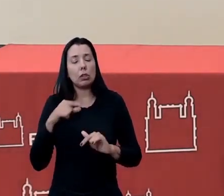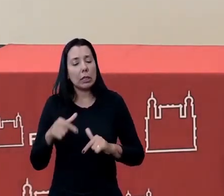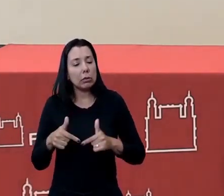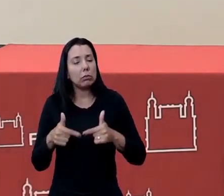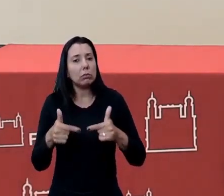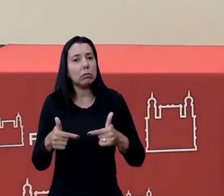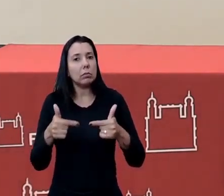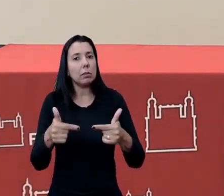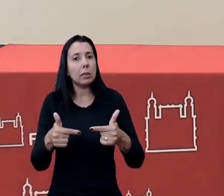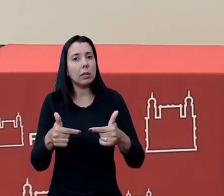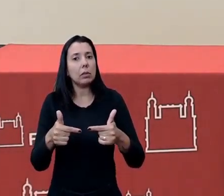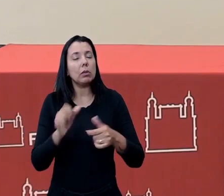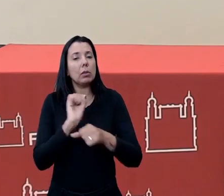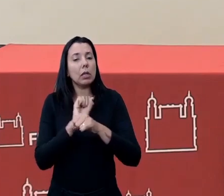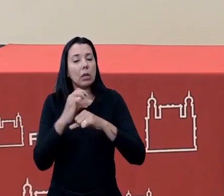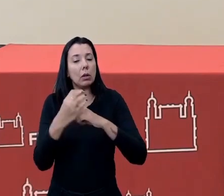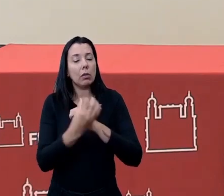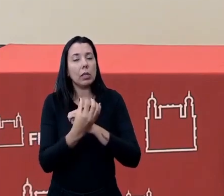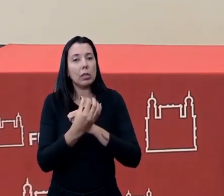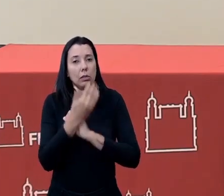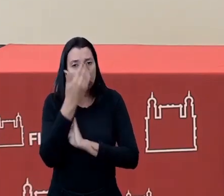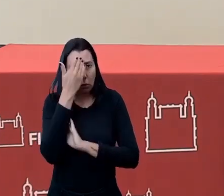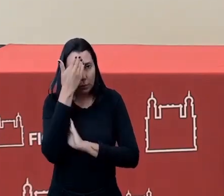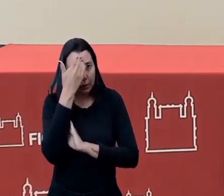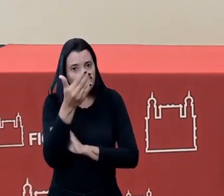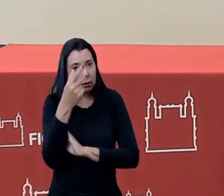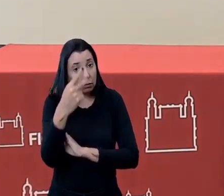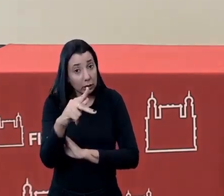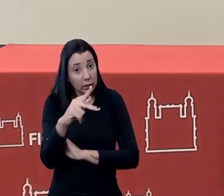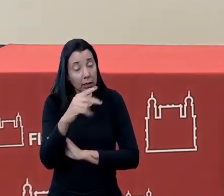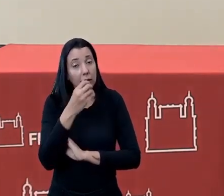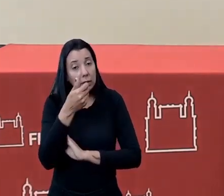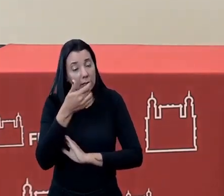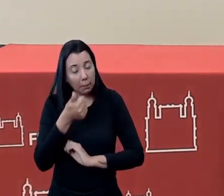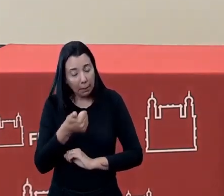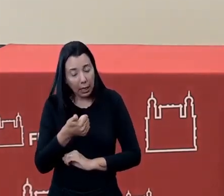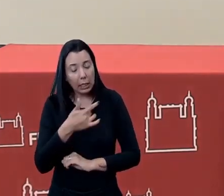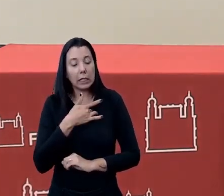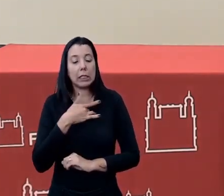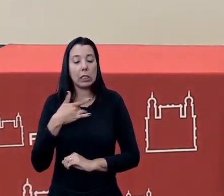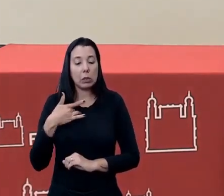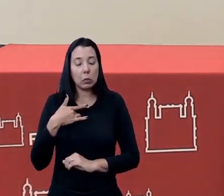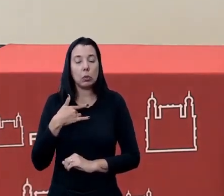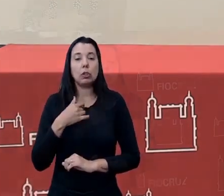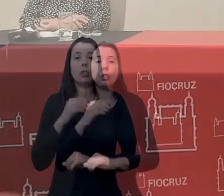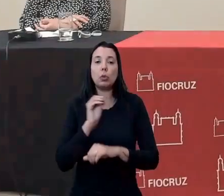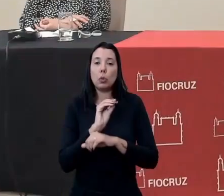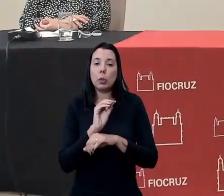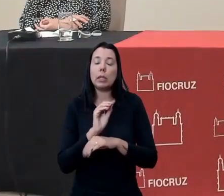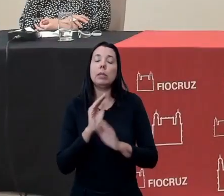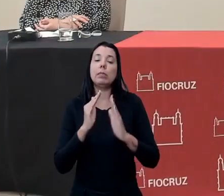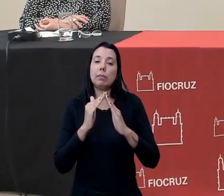frente no enfrentamento da covid gente o meu muito obrigado fiquem bem se cuidem em casa